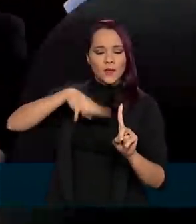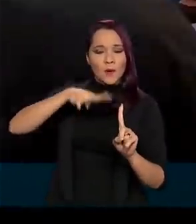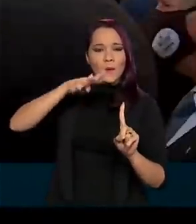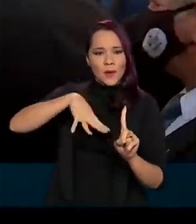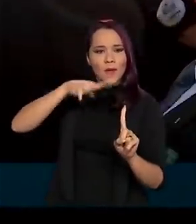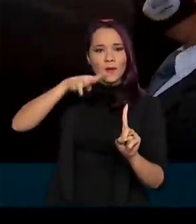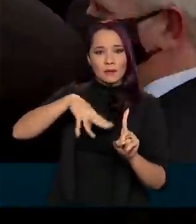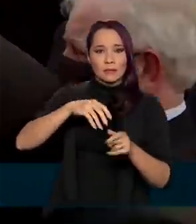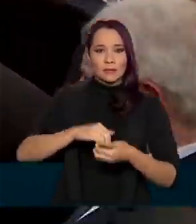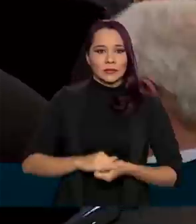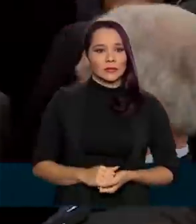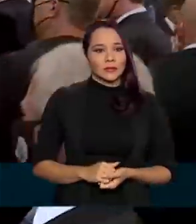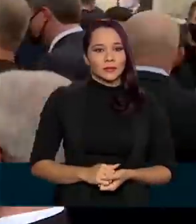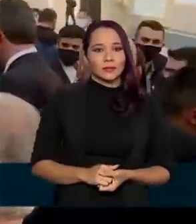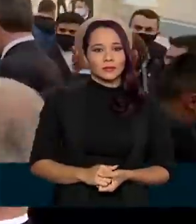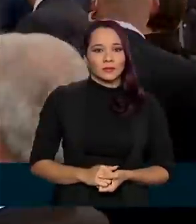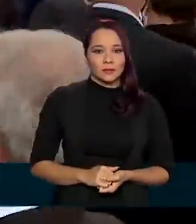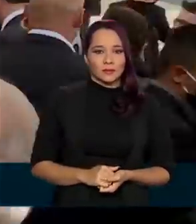Bem,